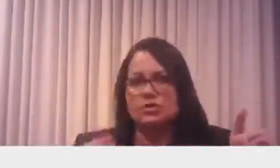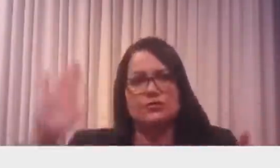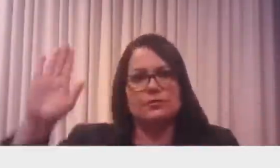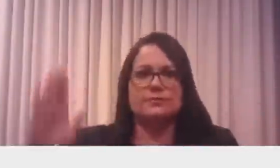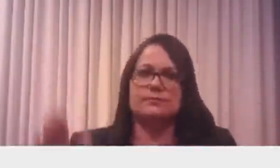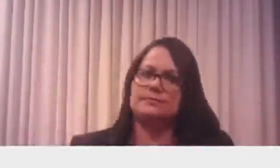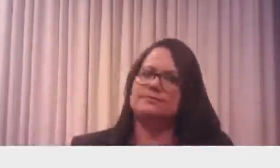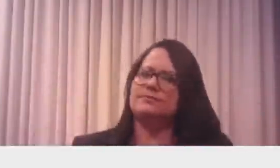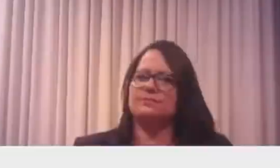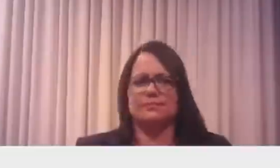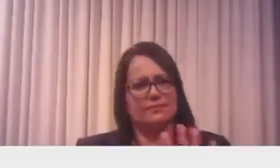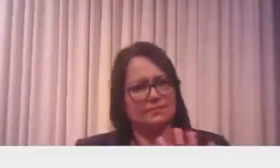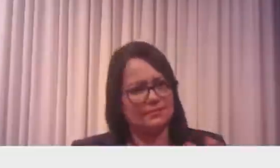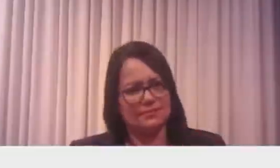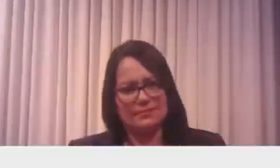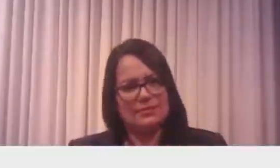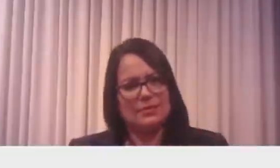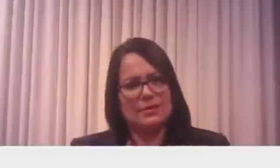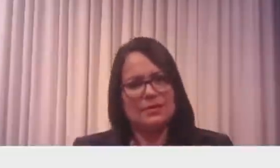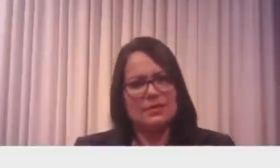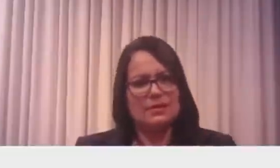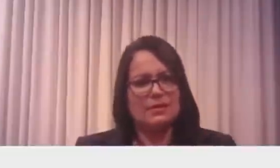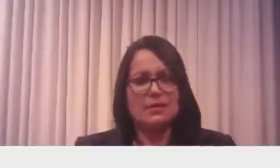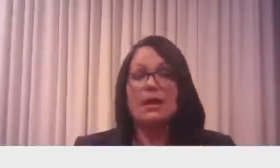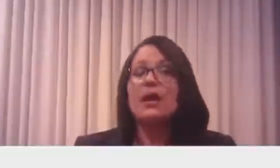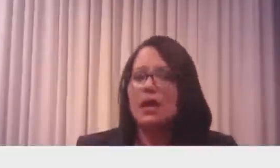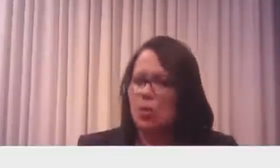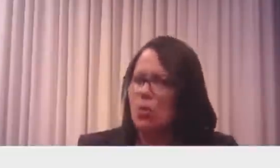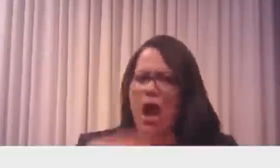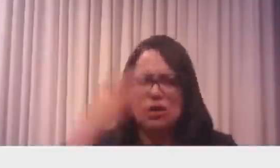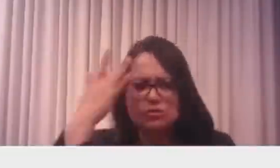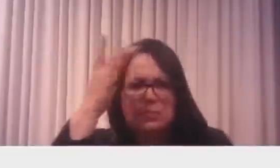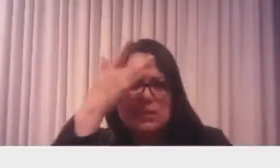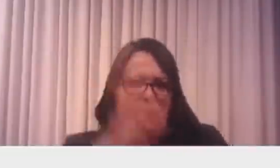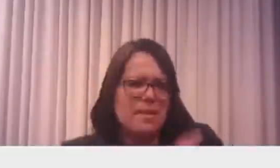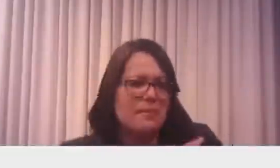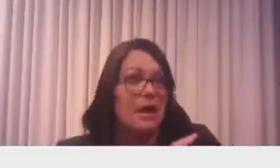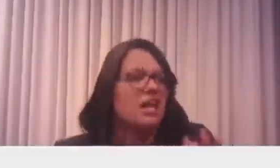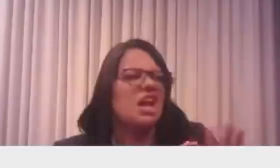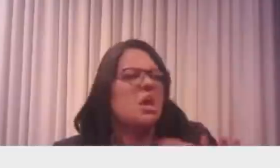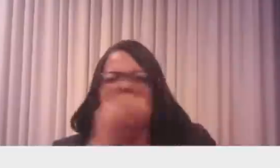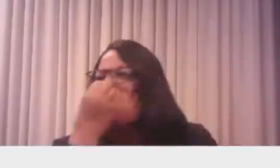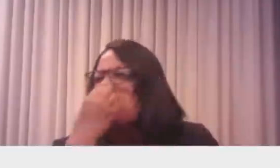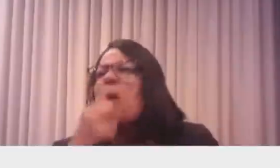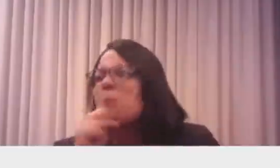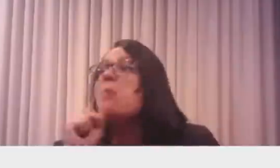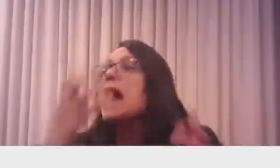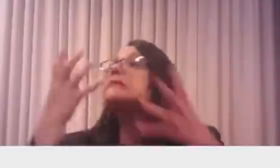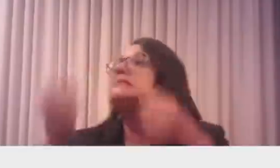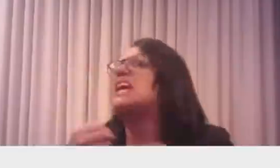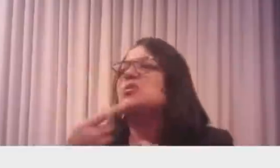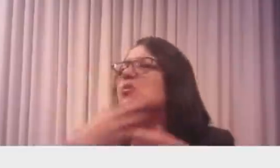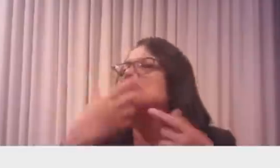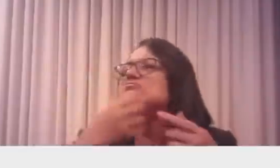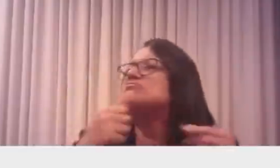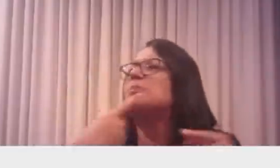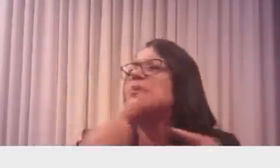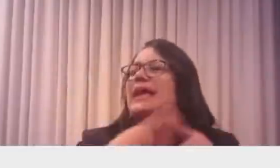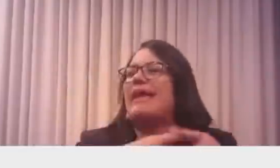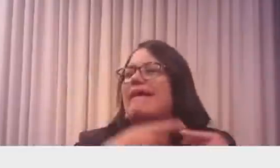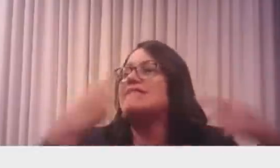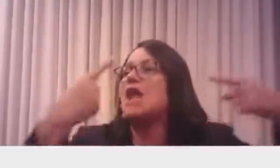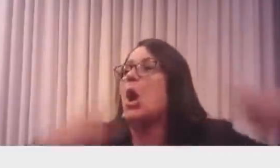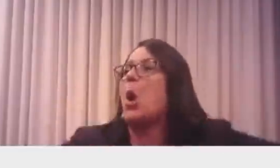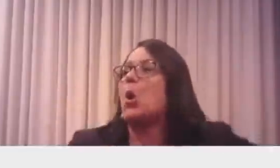evitar concorrência. E acredito que agora, por exemplo, vai ter a questão do veto, vai para o plenário, o